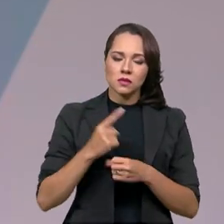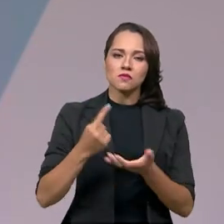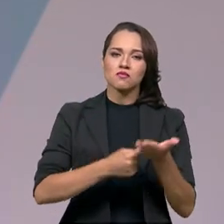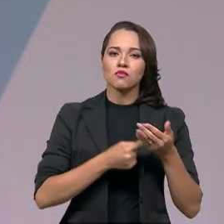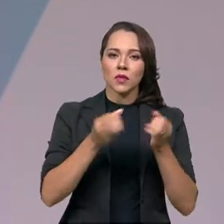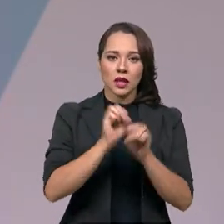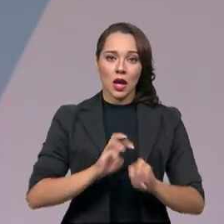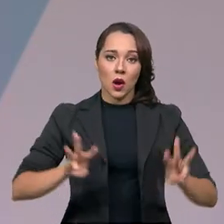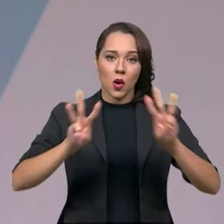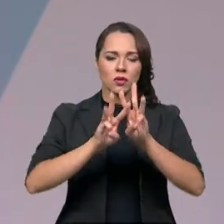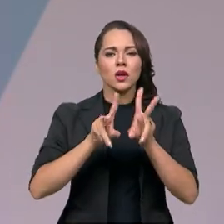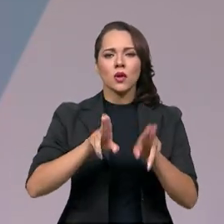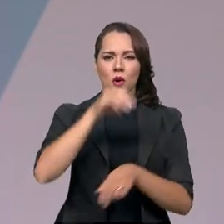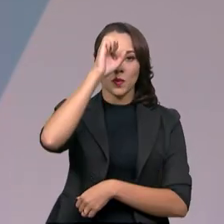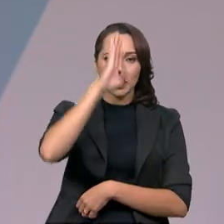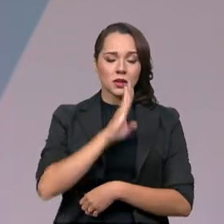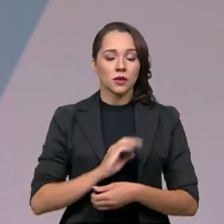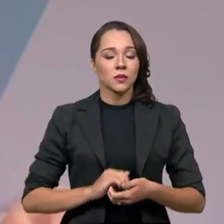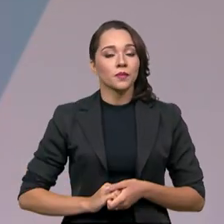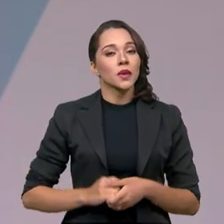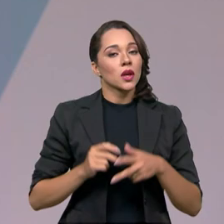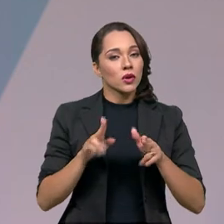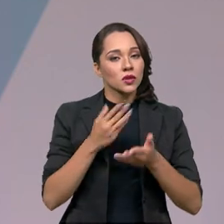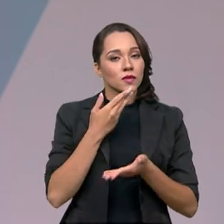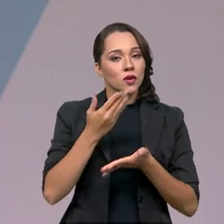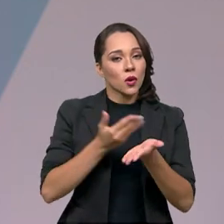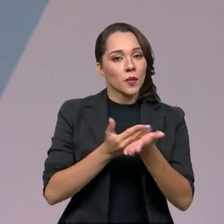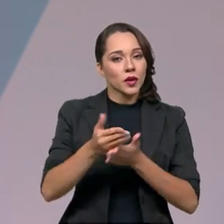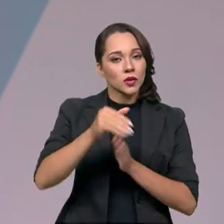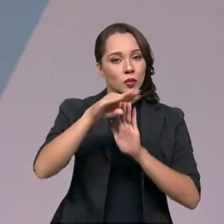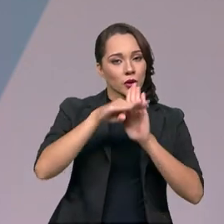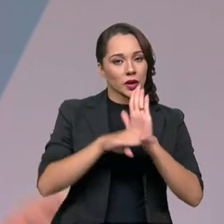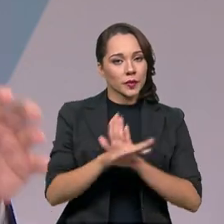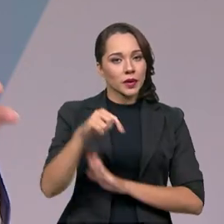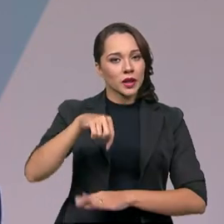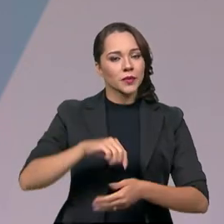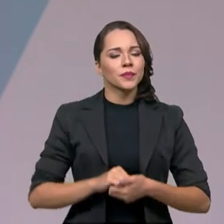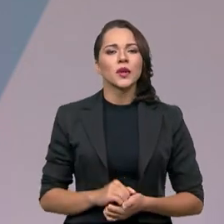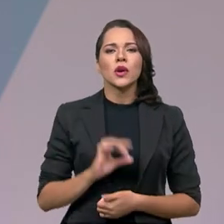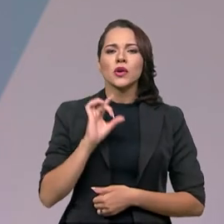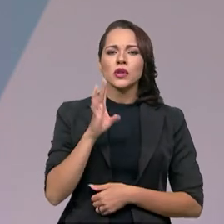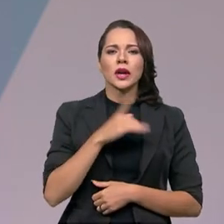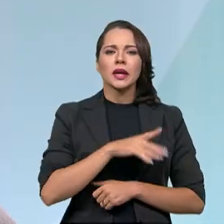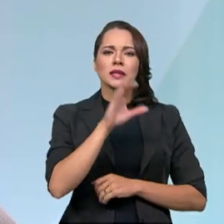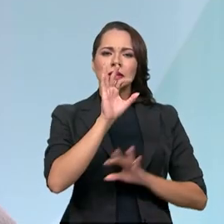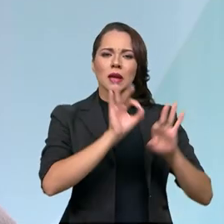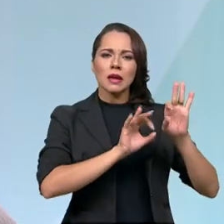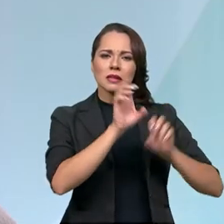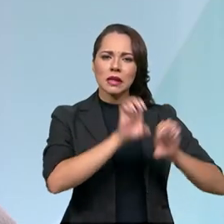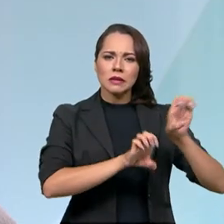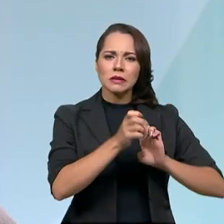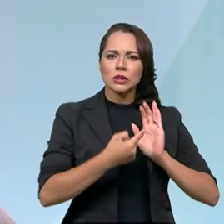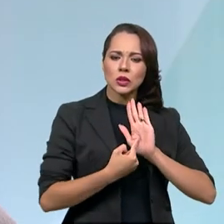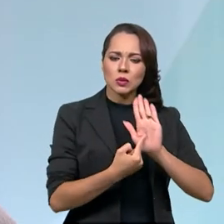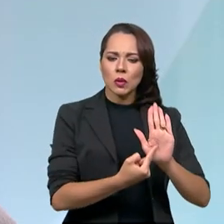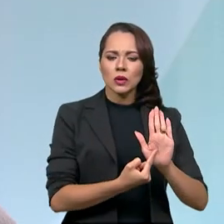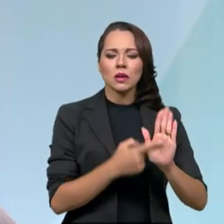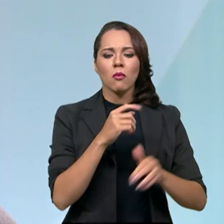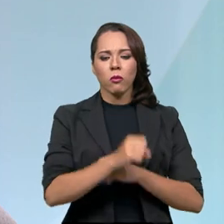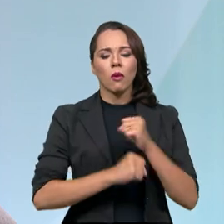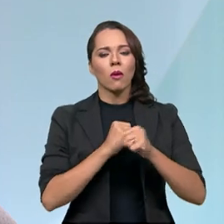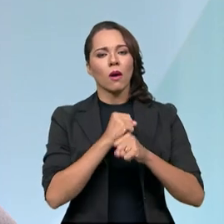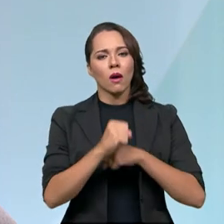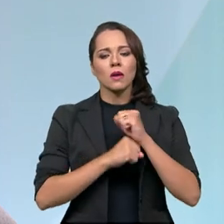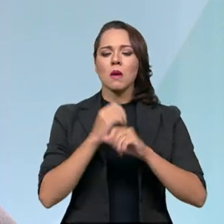da ONU, como o Brasil, da forma que a gente falou na abertura do programa aqui. Só que as estatísticas apontam que, por ano,